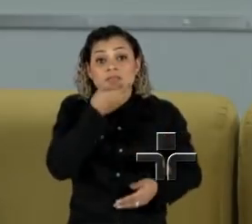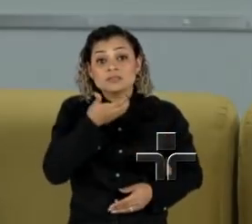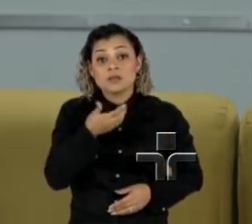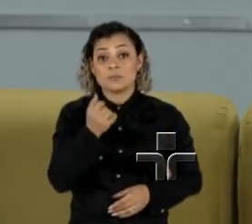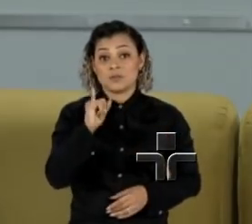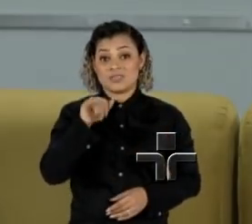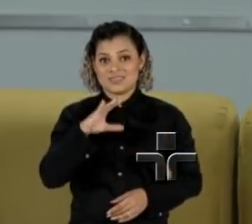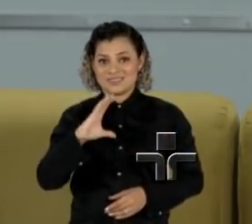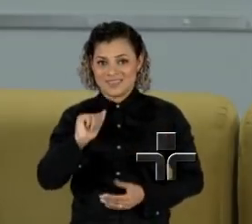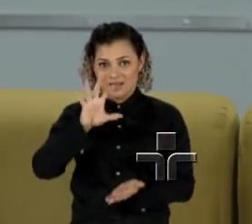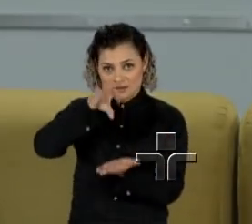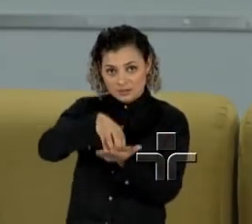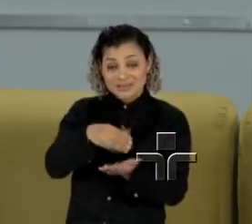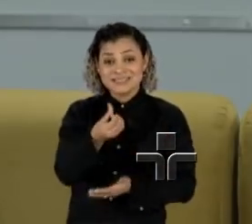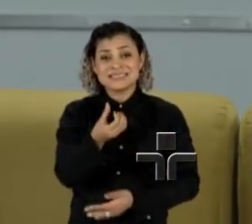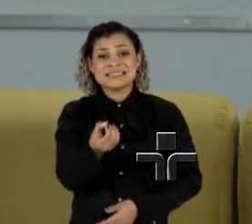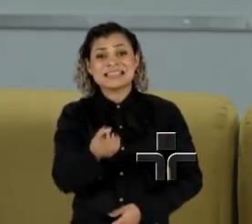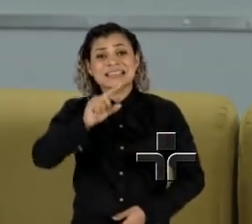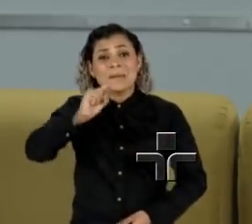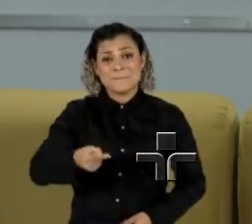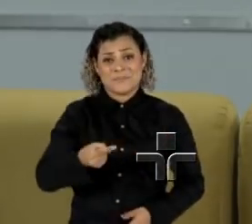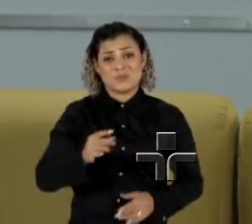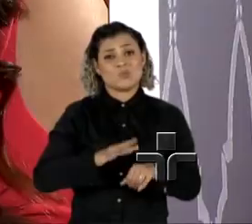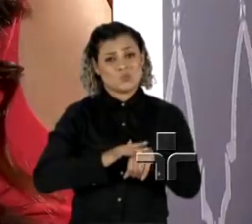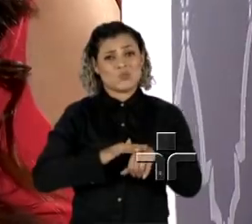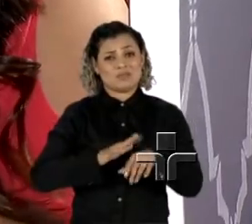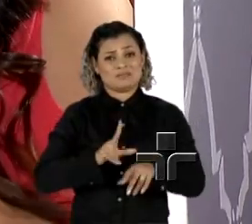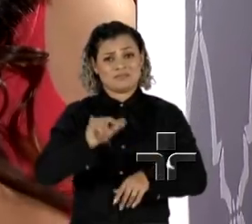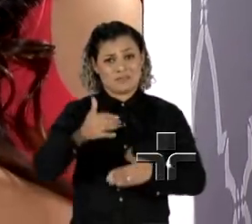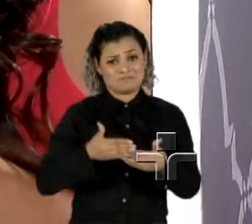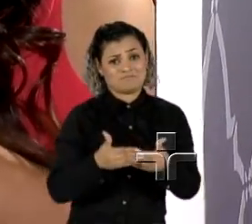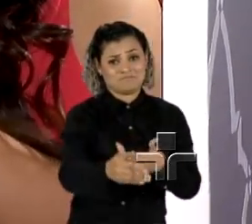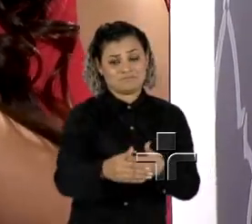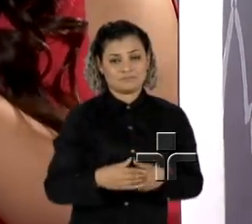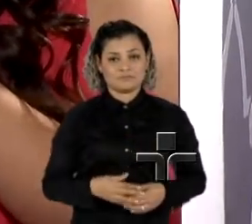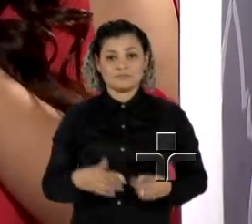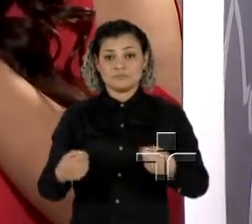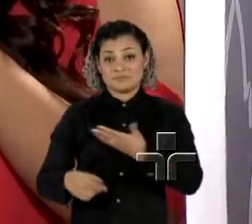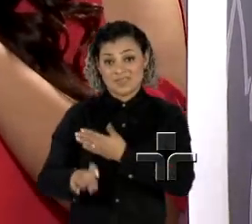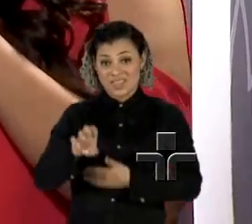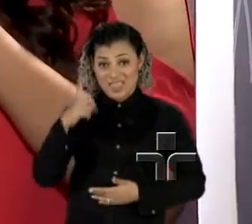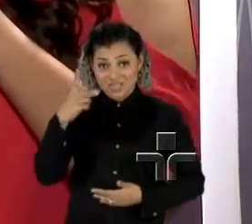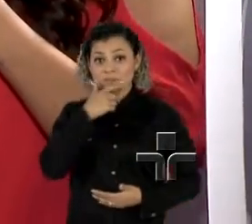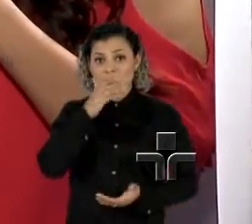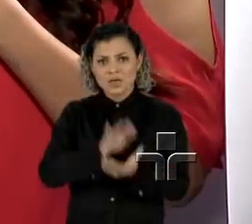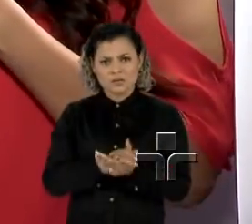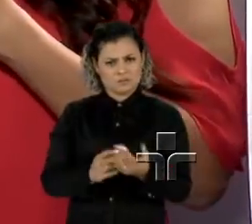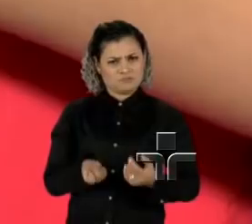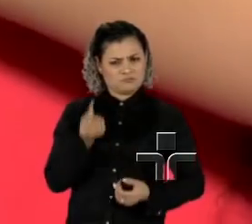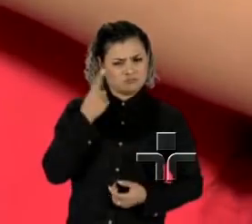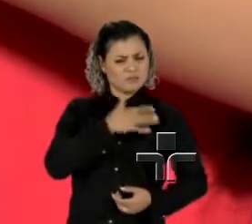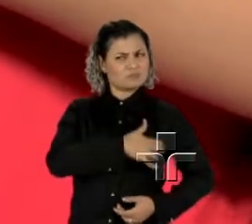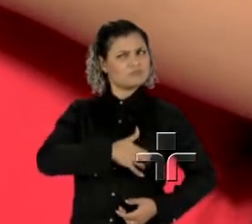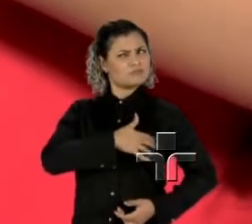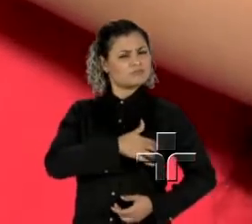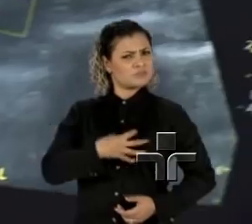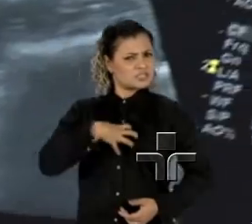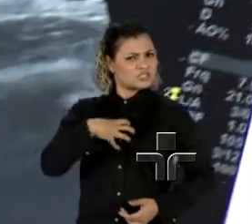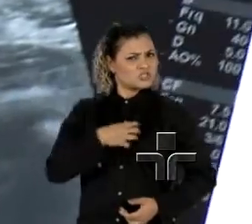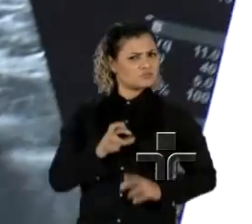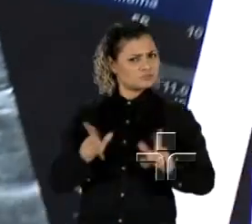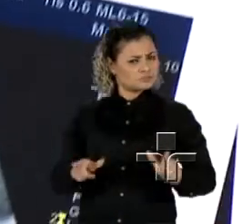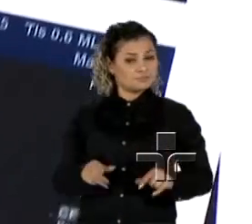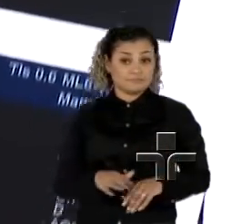quase 60 mil o número de novos casos da doença. O ex-marido alertou a Michelle sobre um caroço na mama dela.